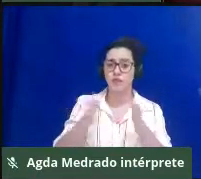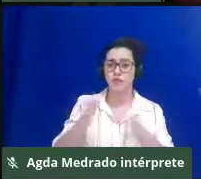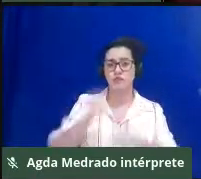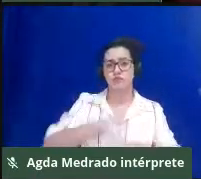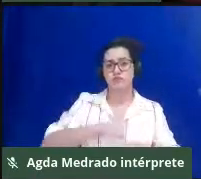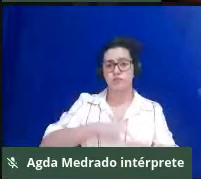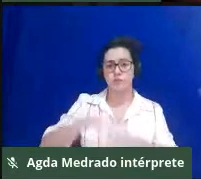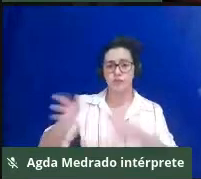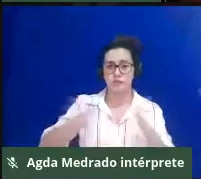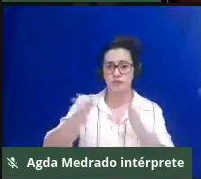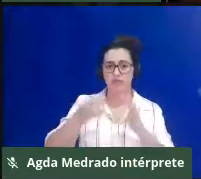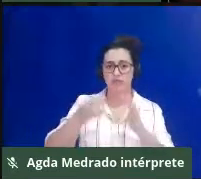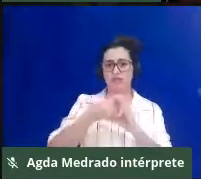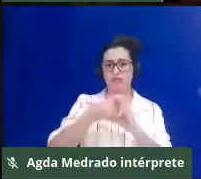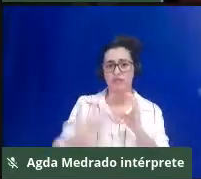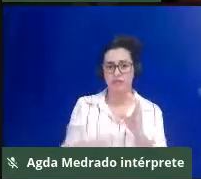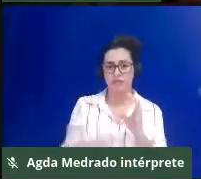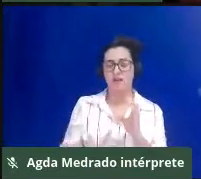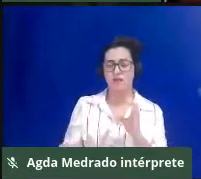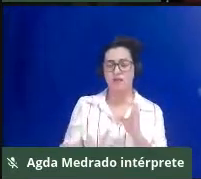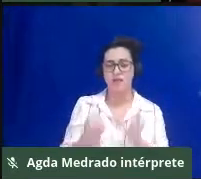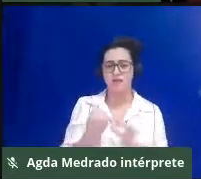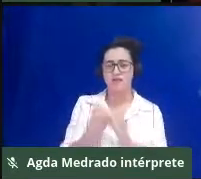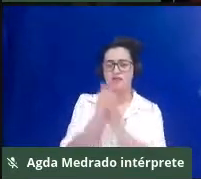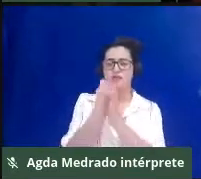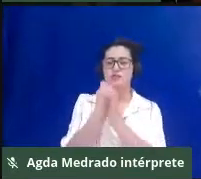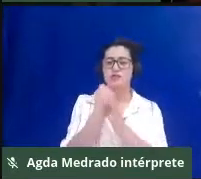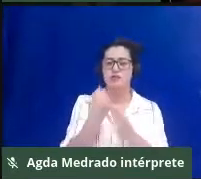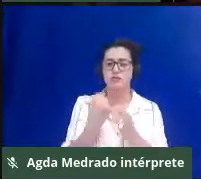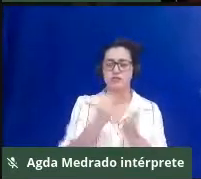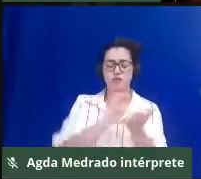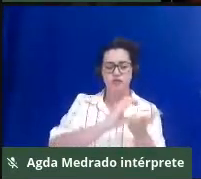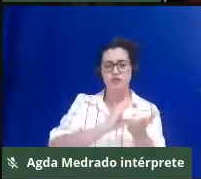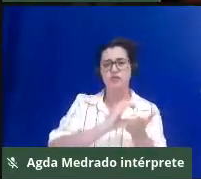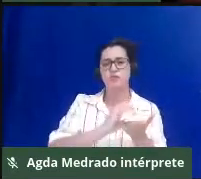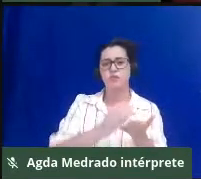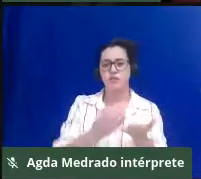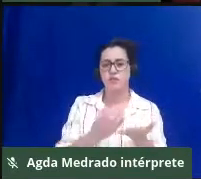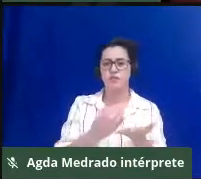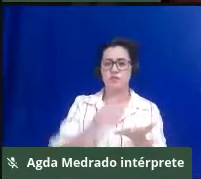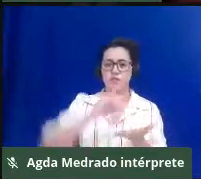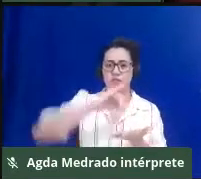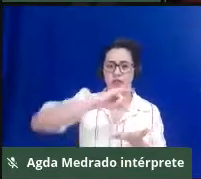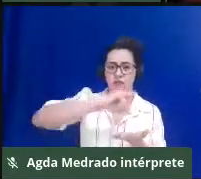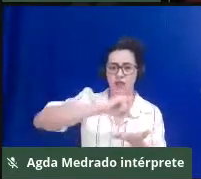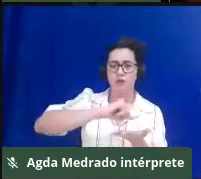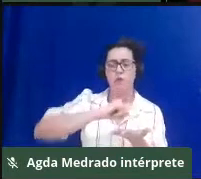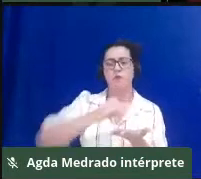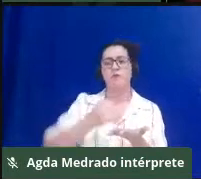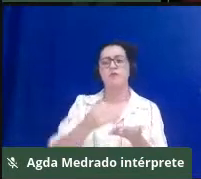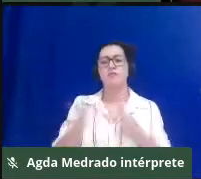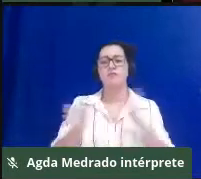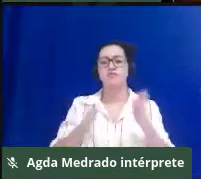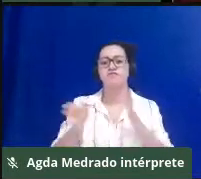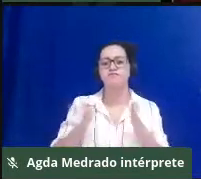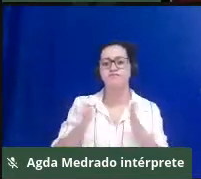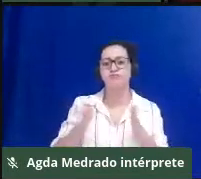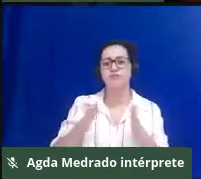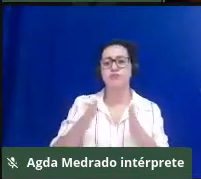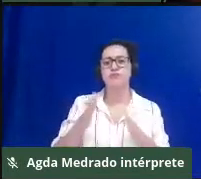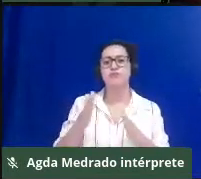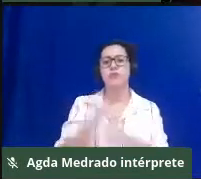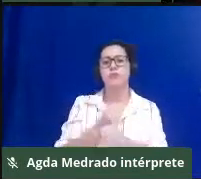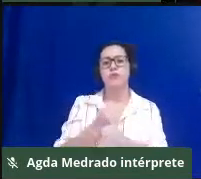garantindo o investimento para o grande capital vai ser no período de 2010 até 2018, como vai começar a